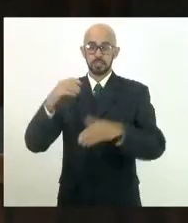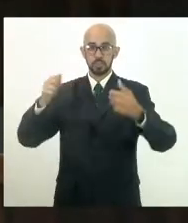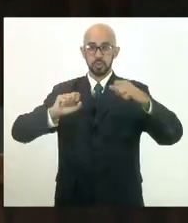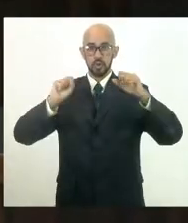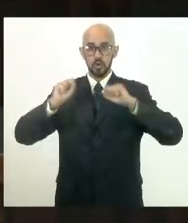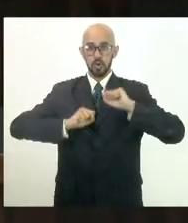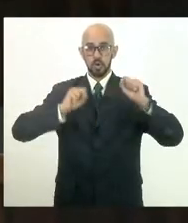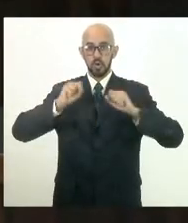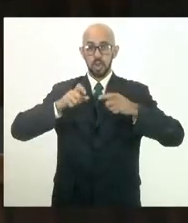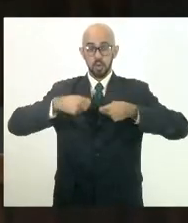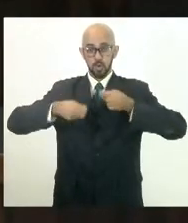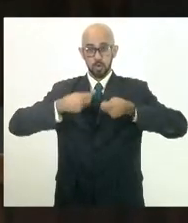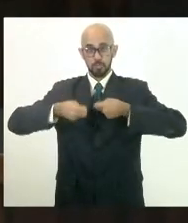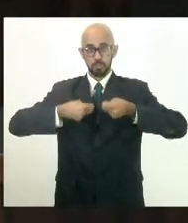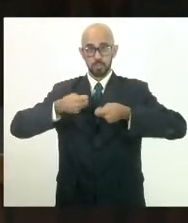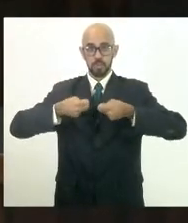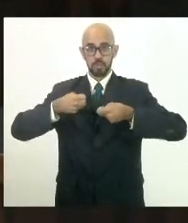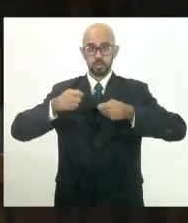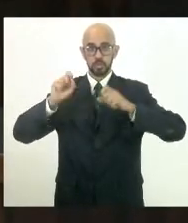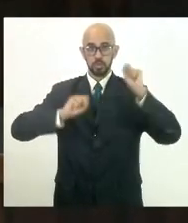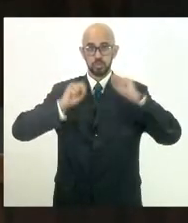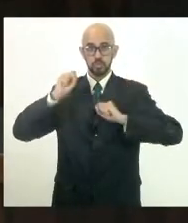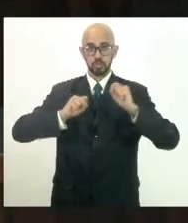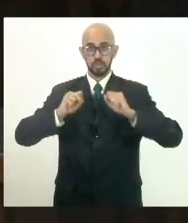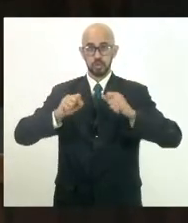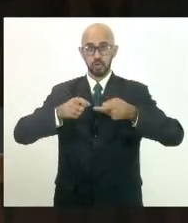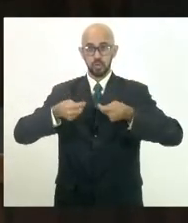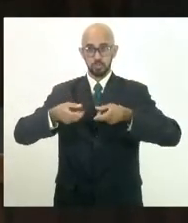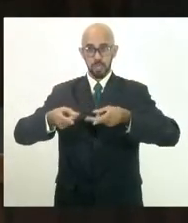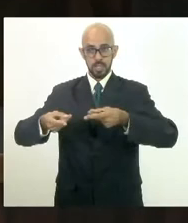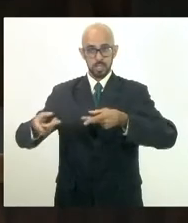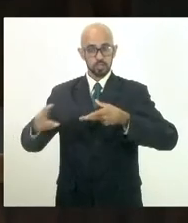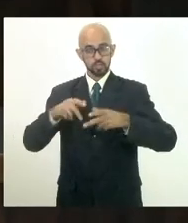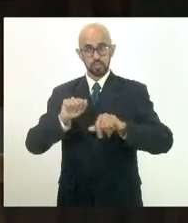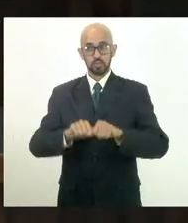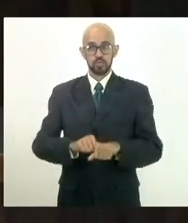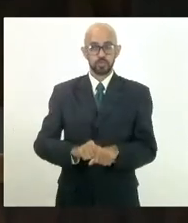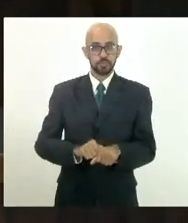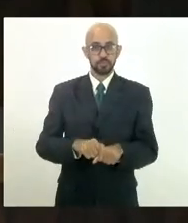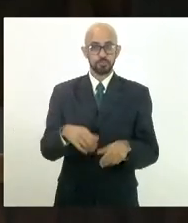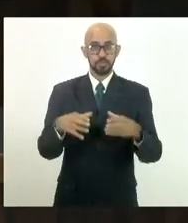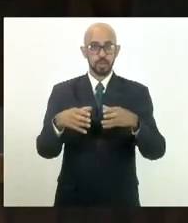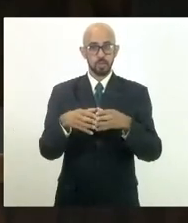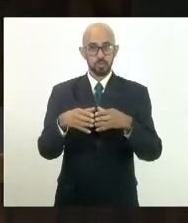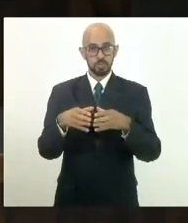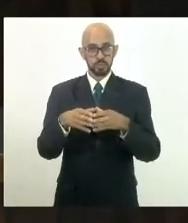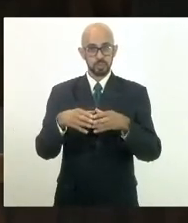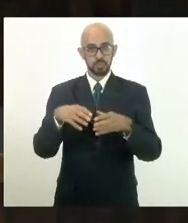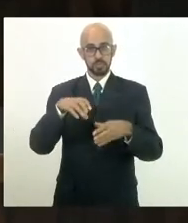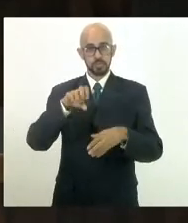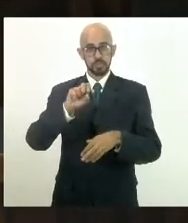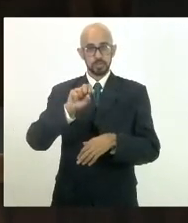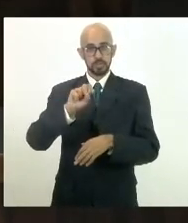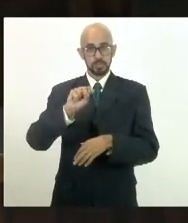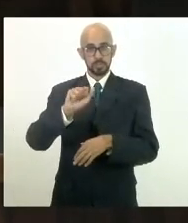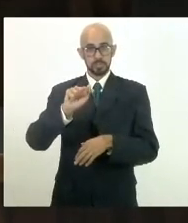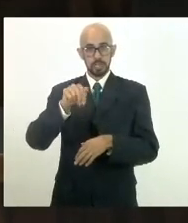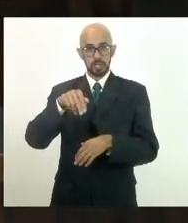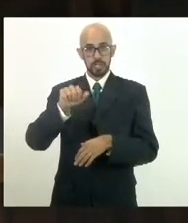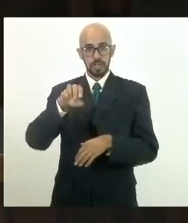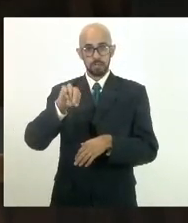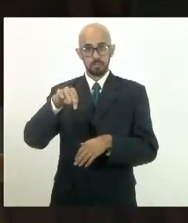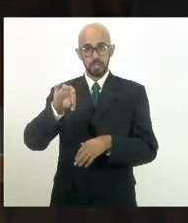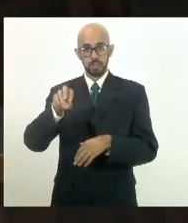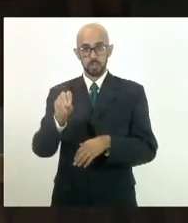e de orçamento, finanças, fiscalização financeira e controle. Permitir parecer pela Comissão de Saneamento Ambiental. Deputada